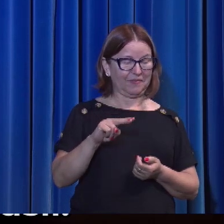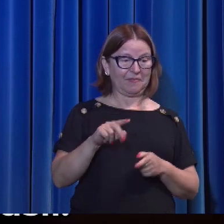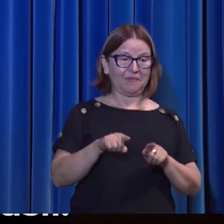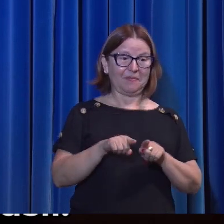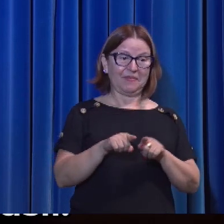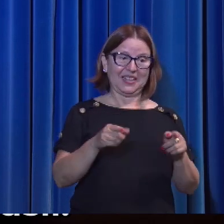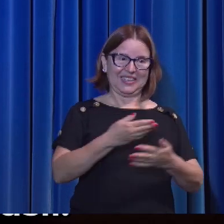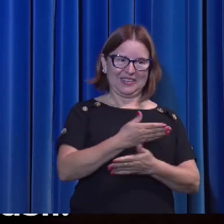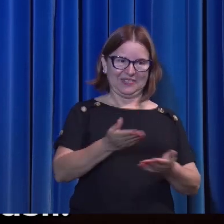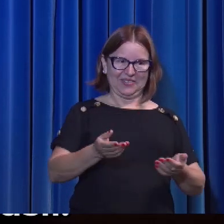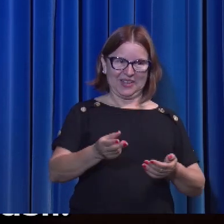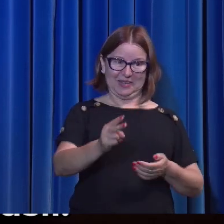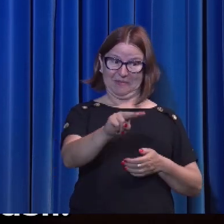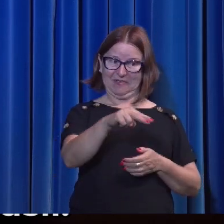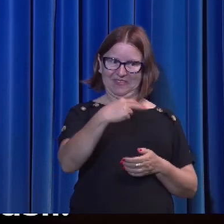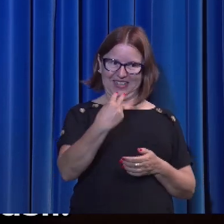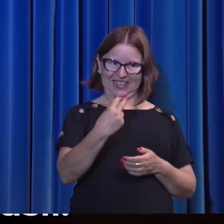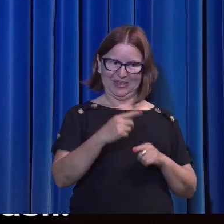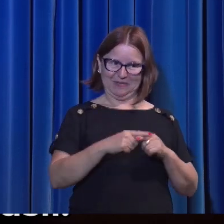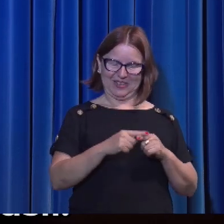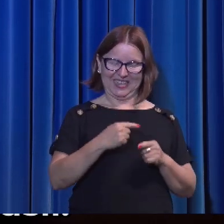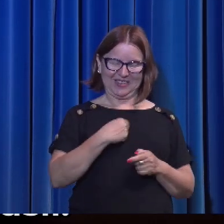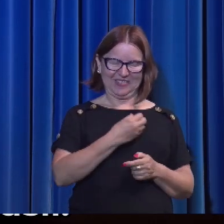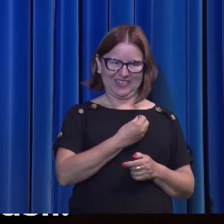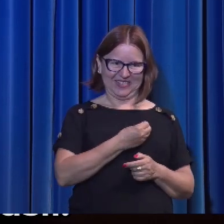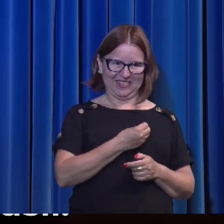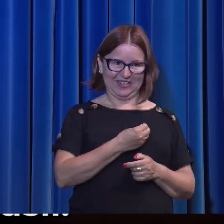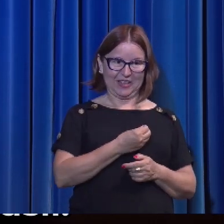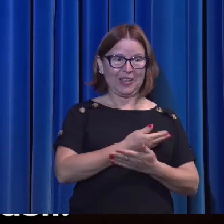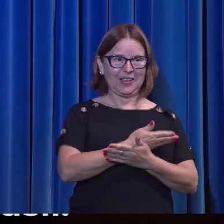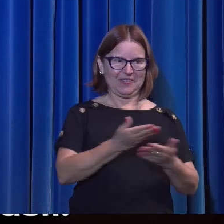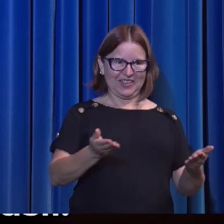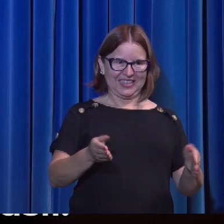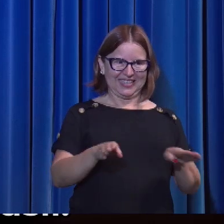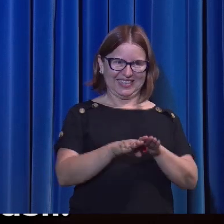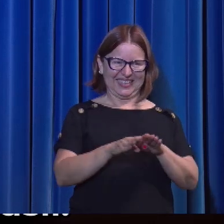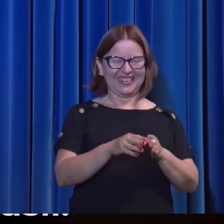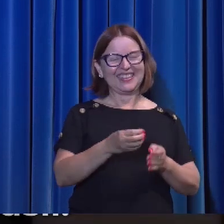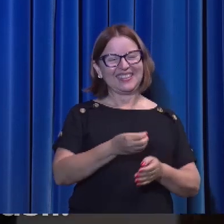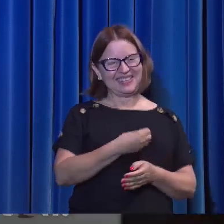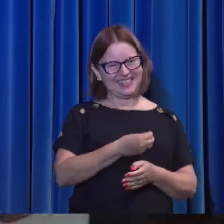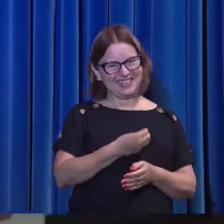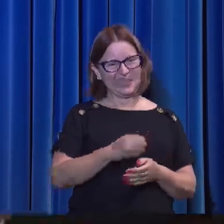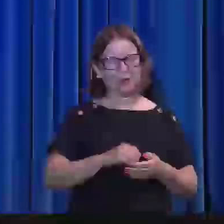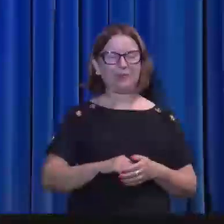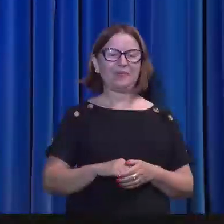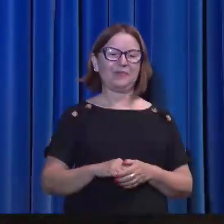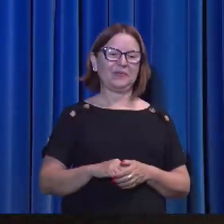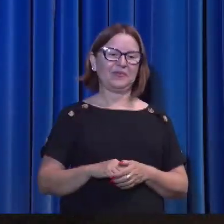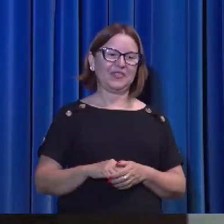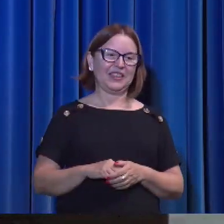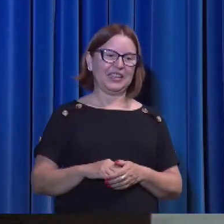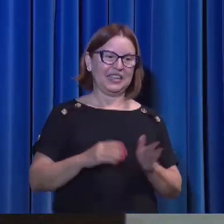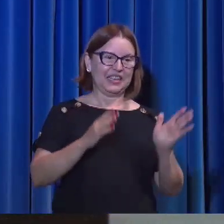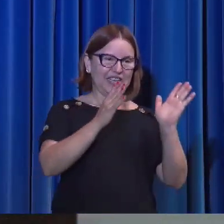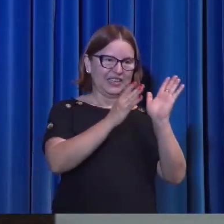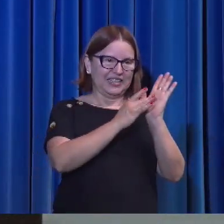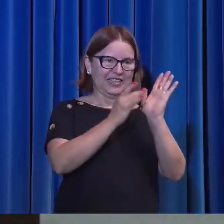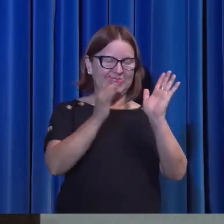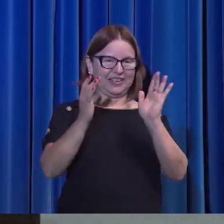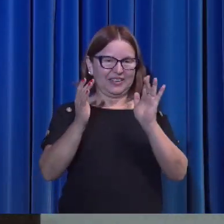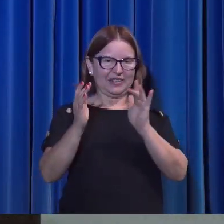porém, me vereis. Porque eu vivo. Vós também vivereis. Aqui, então, Jesus apresenta